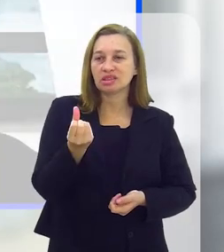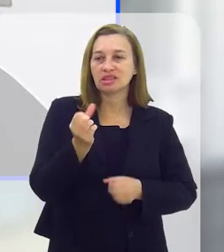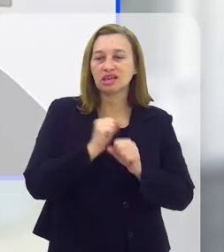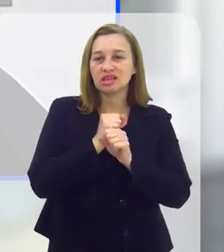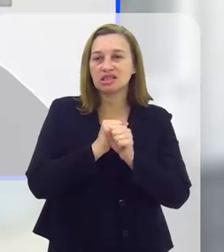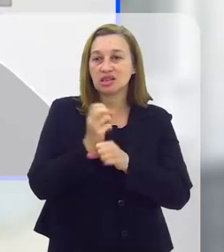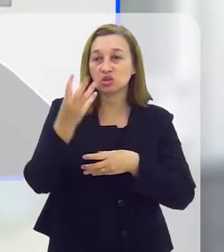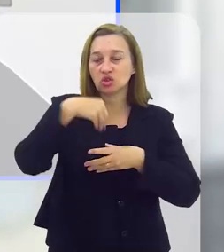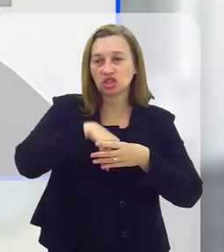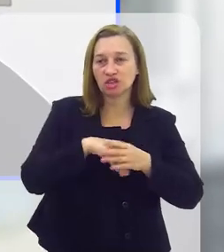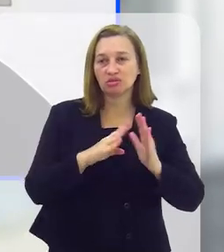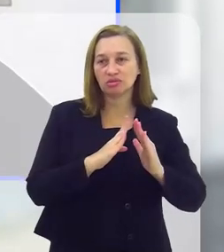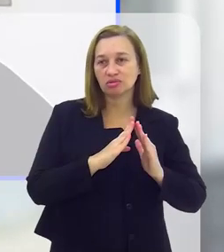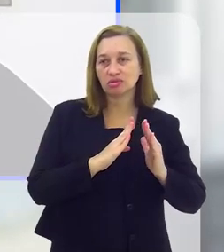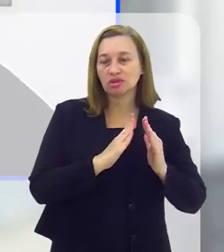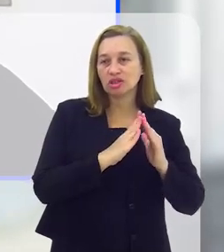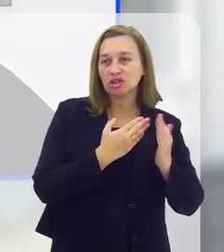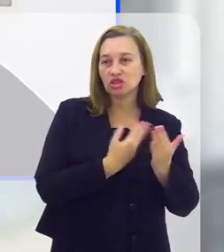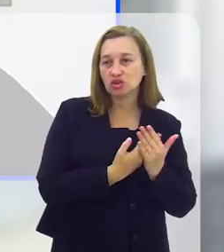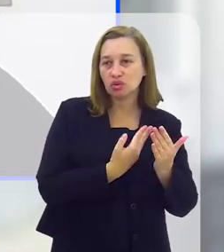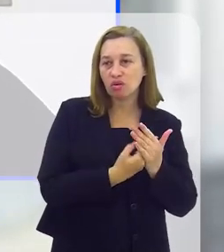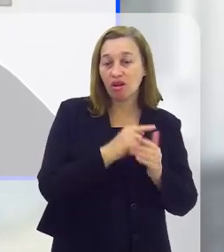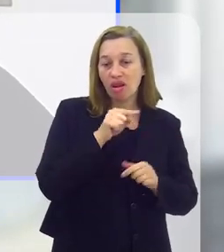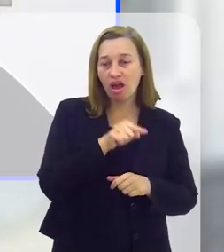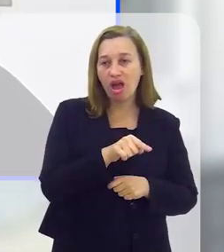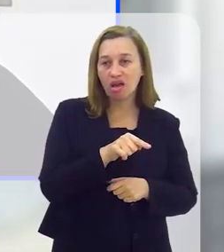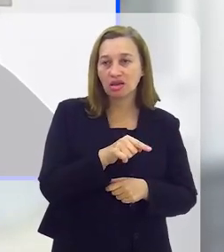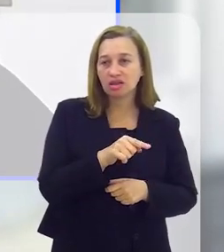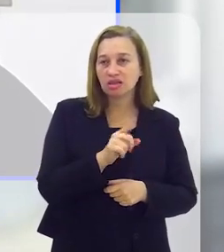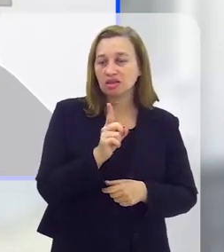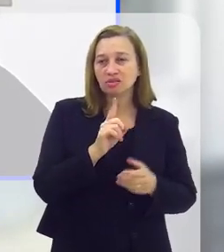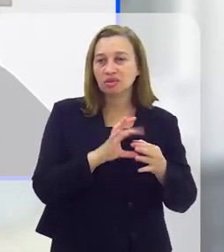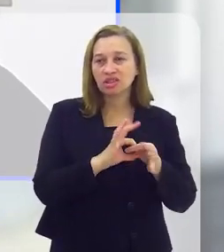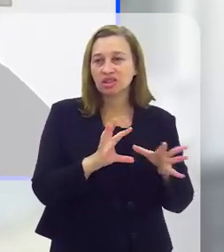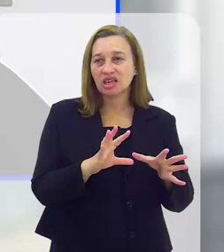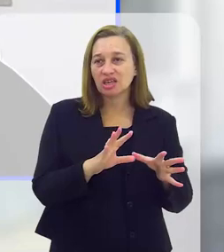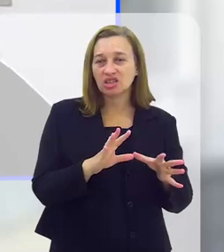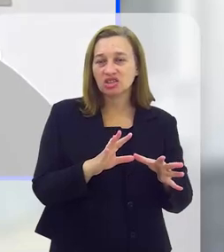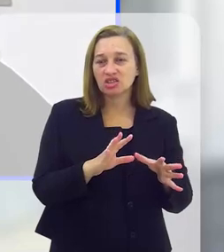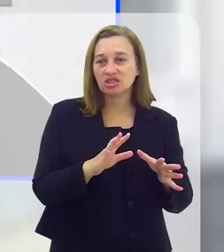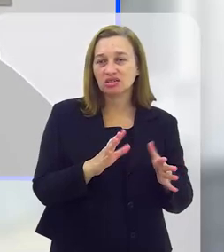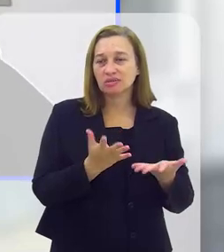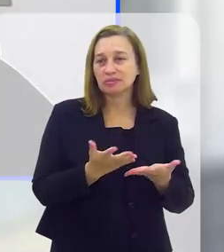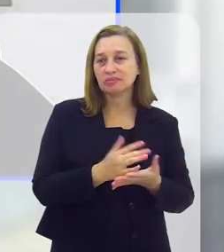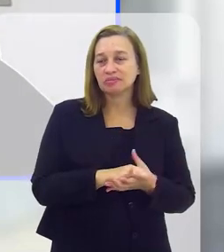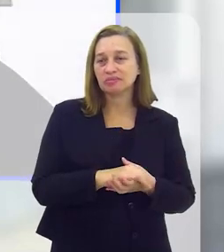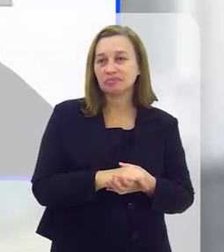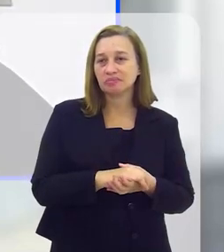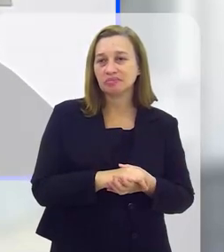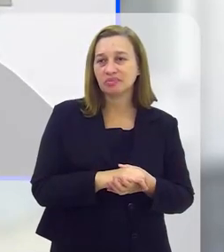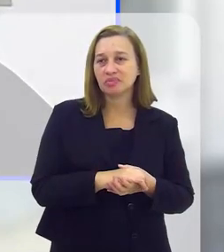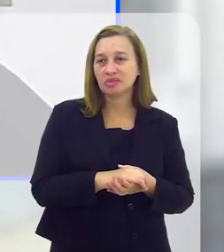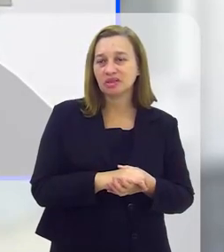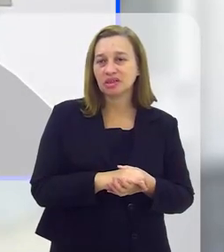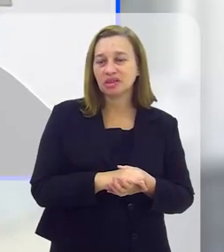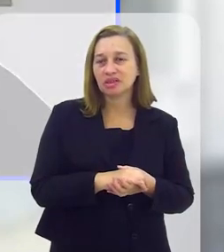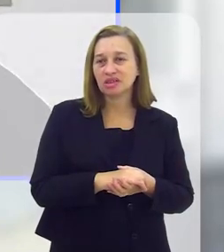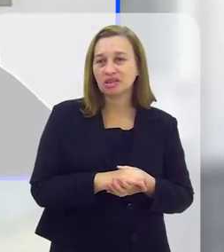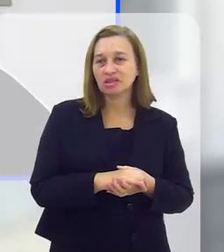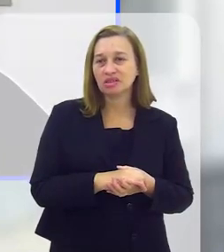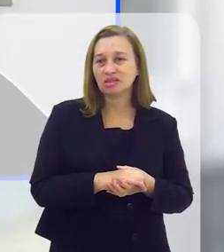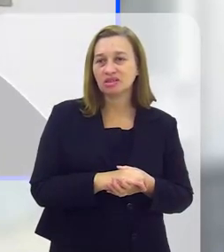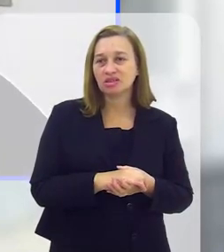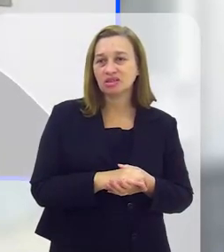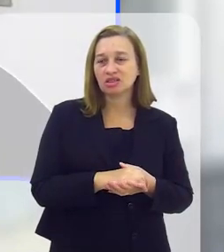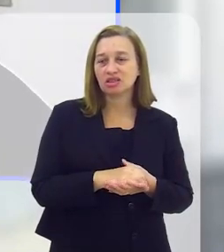É, 16 anos lá dentro não me deixa habituar com